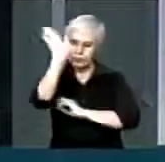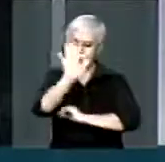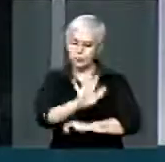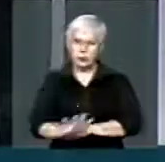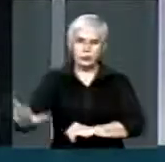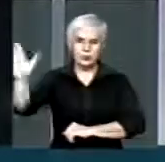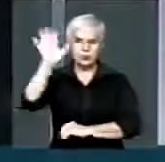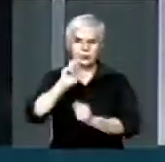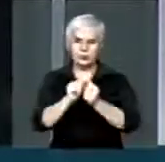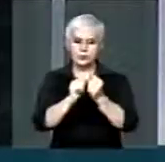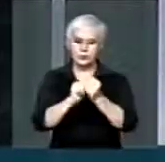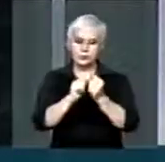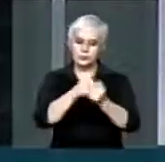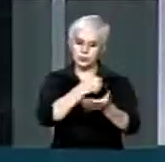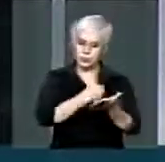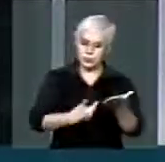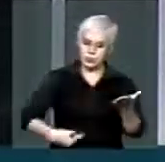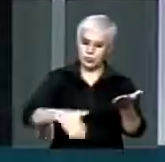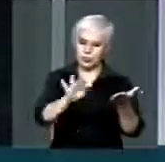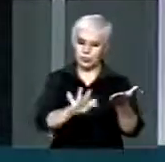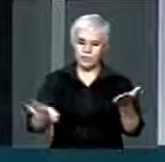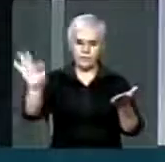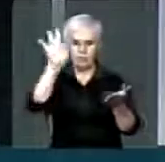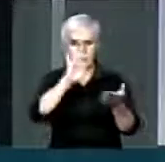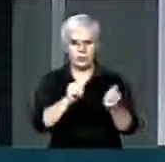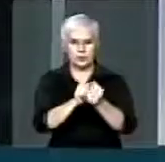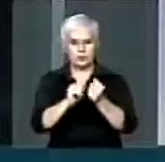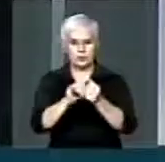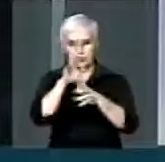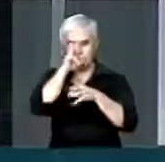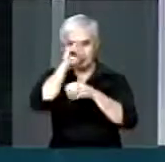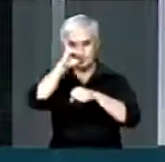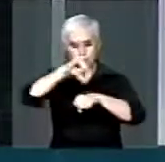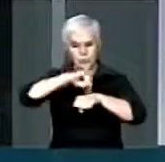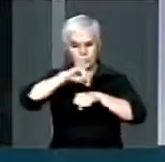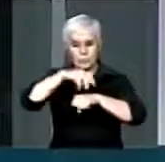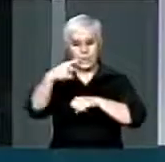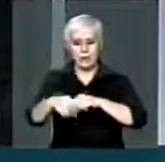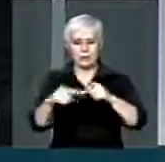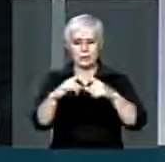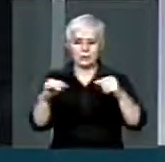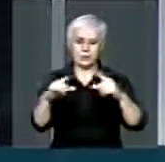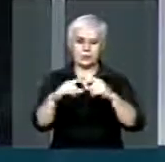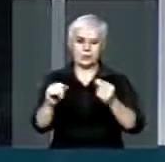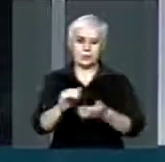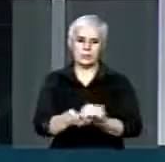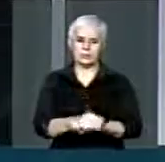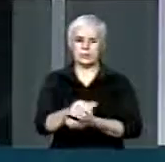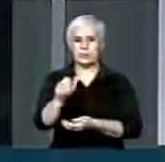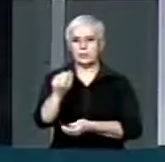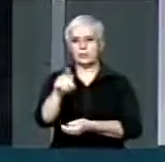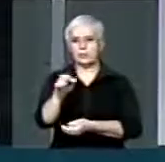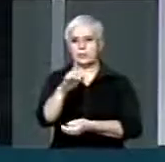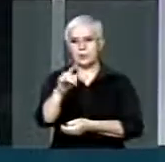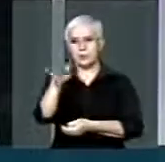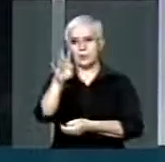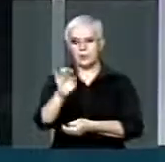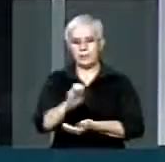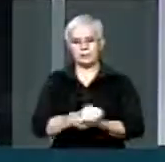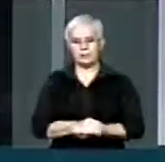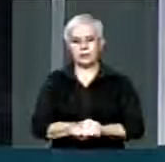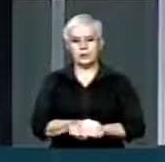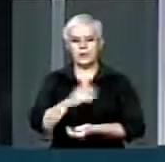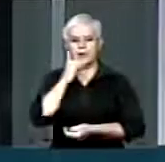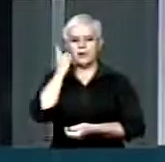com o parlamento, com o governo e com o poder central em Brasília Deputado Eduardo,